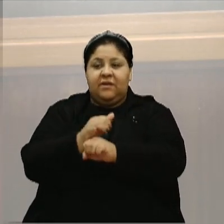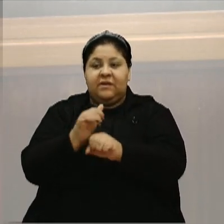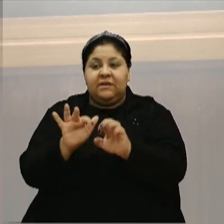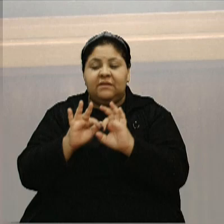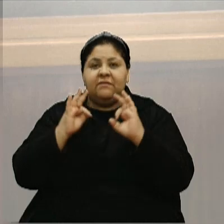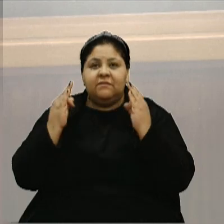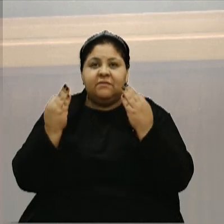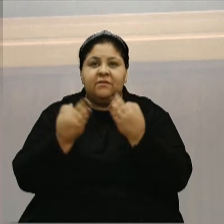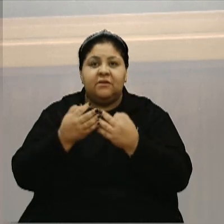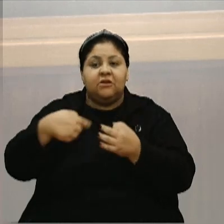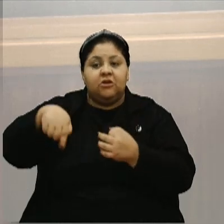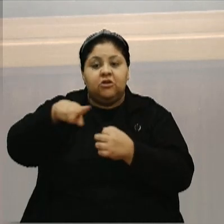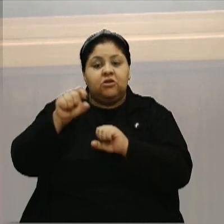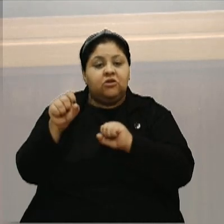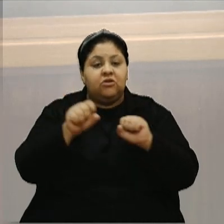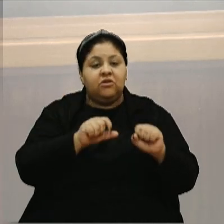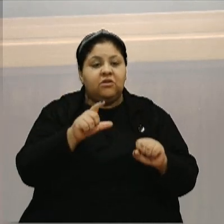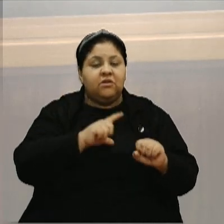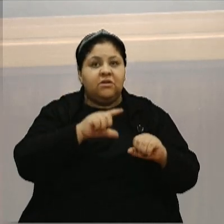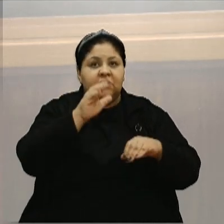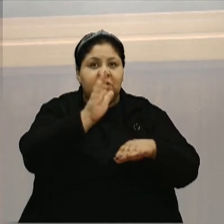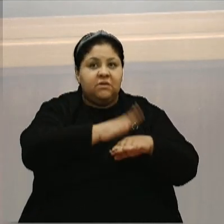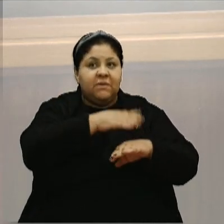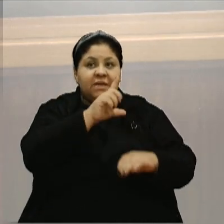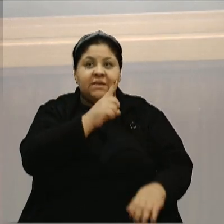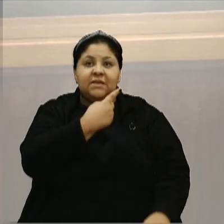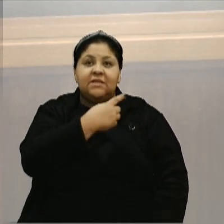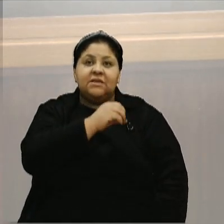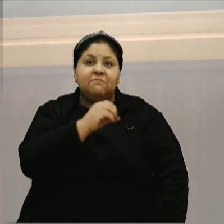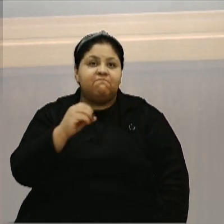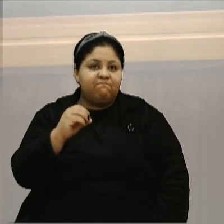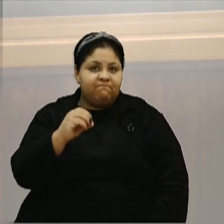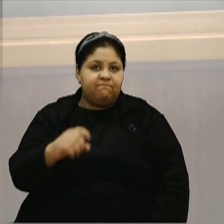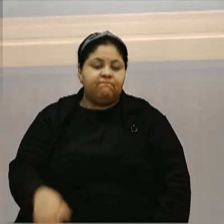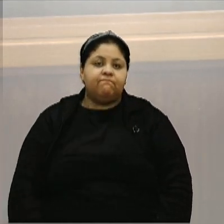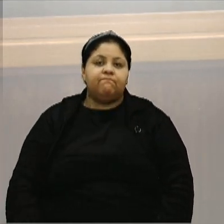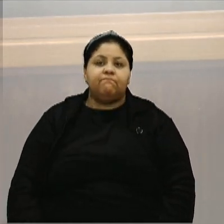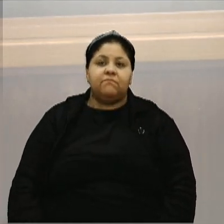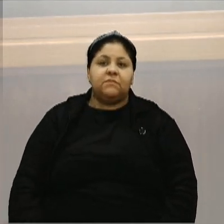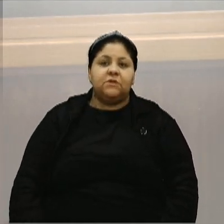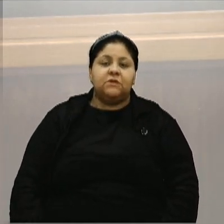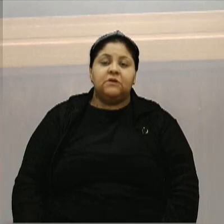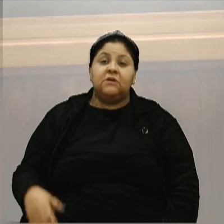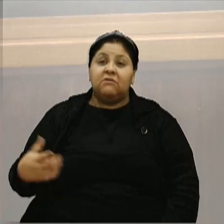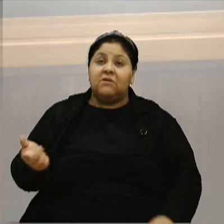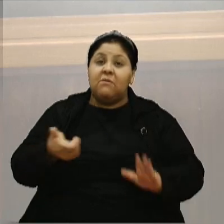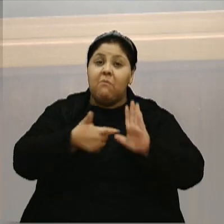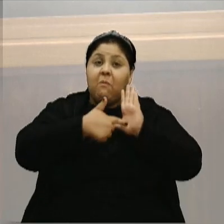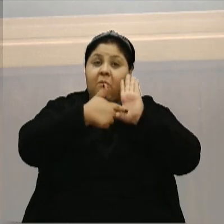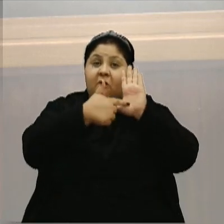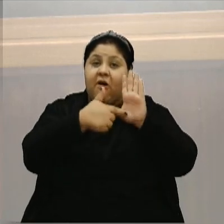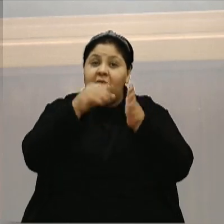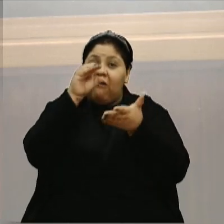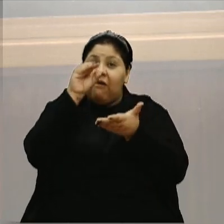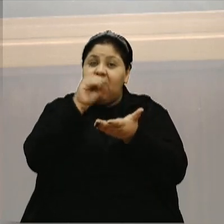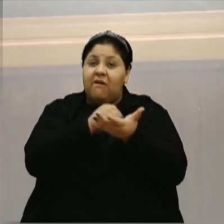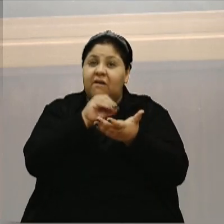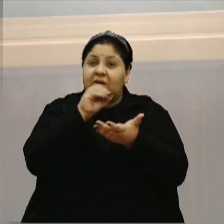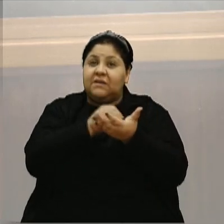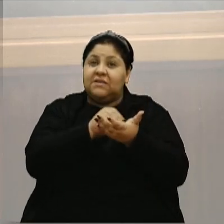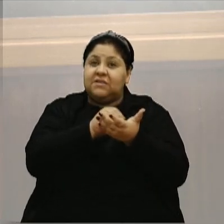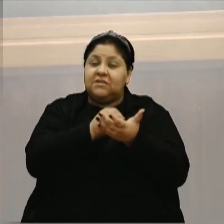família e nós poderíamos ter mais de 100. Então, mostra a falta de